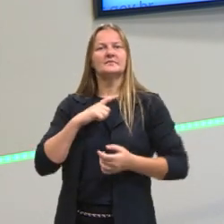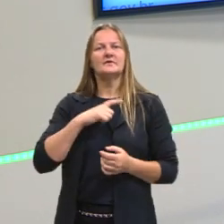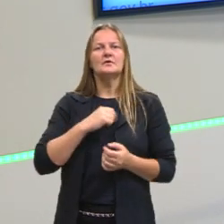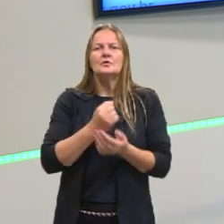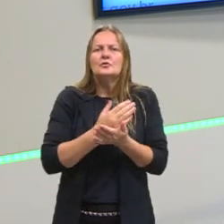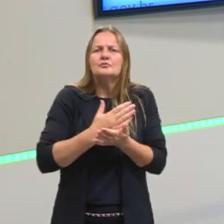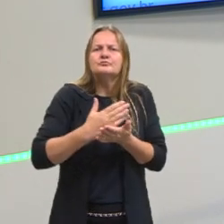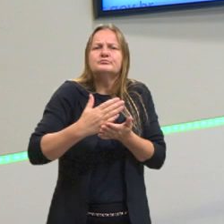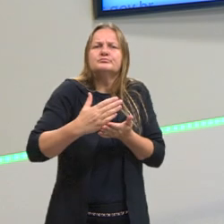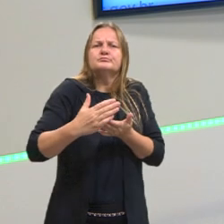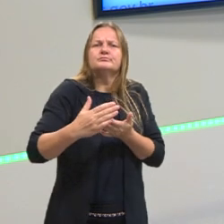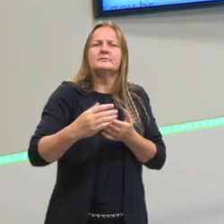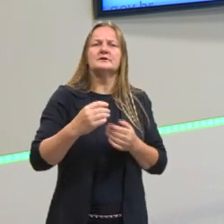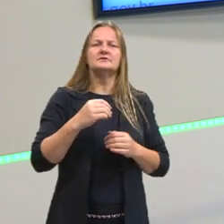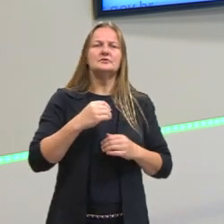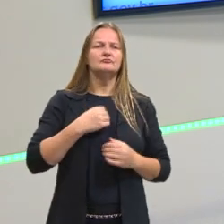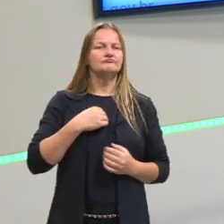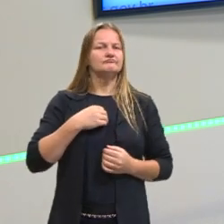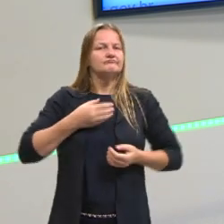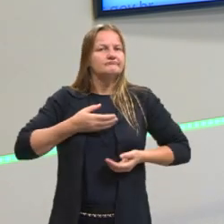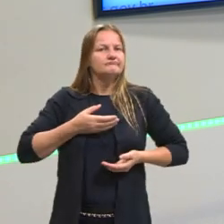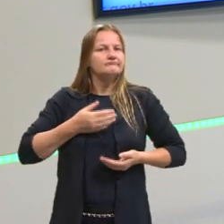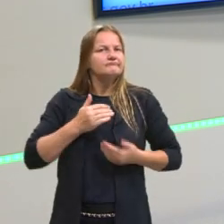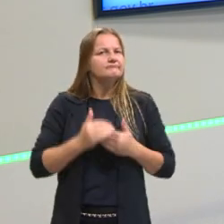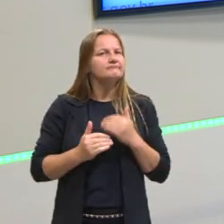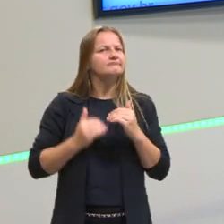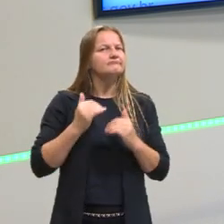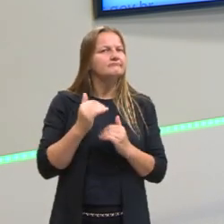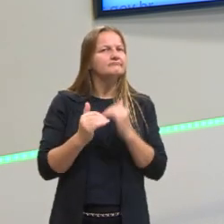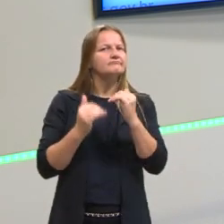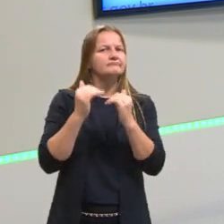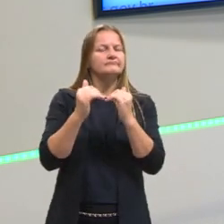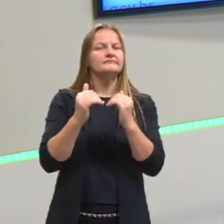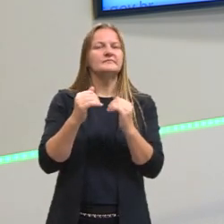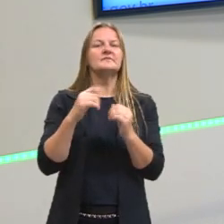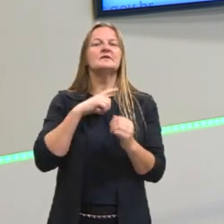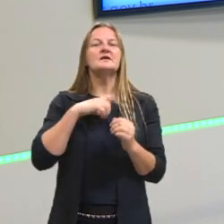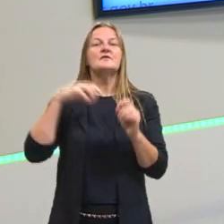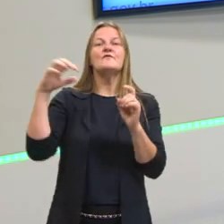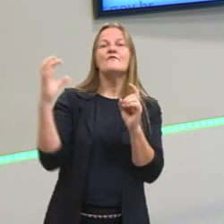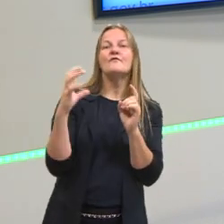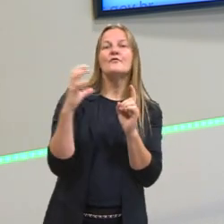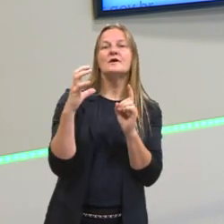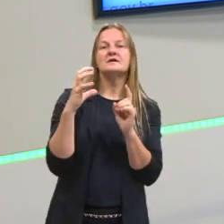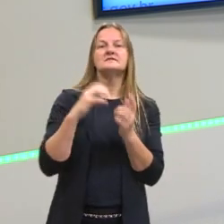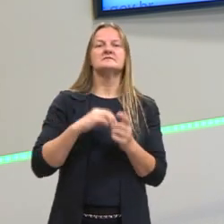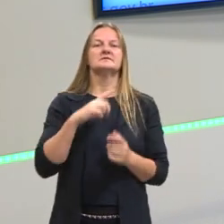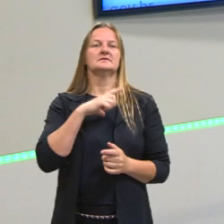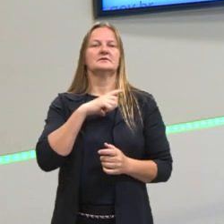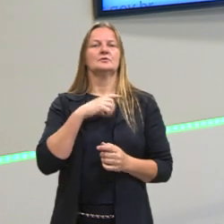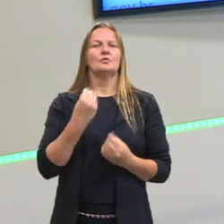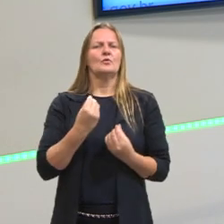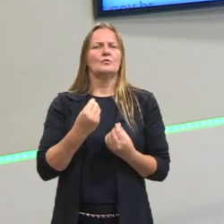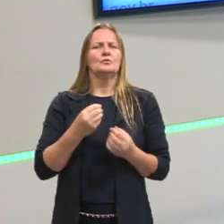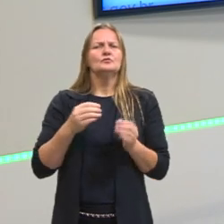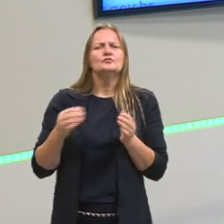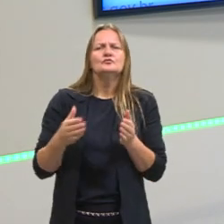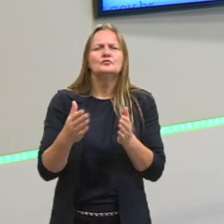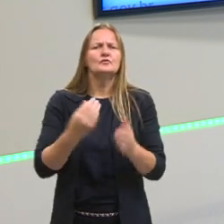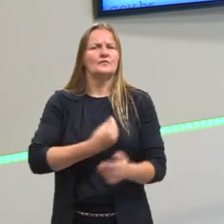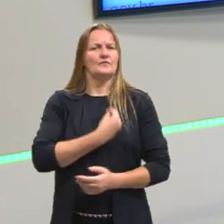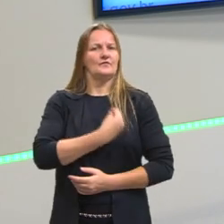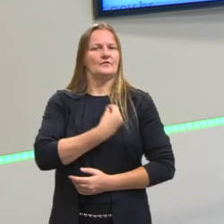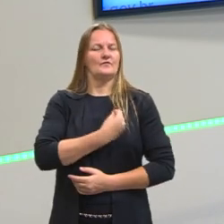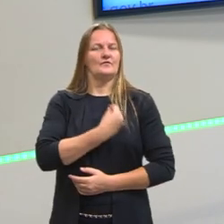iniciais da nossa formação, irão respingar, irão, de certa forma, durante toda a nossa vida,